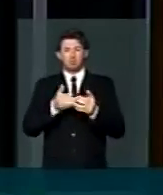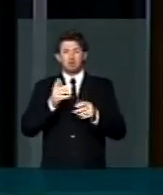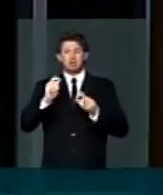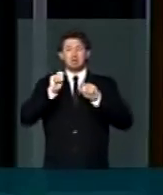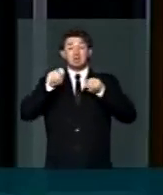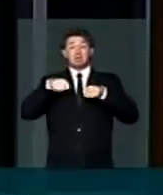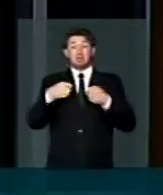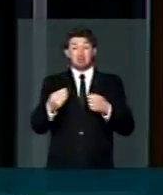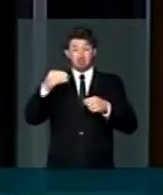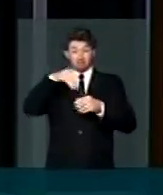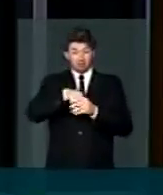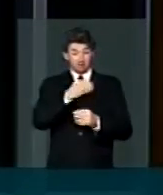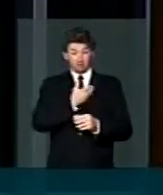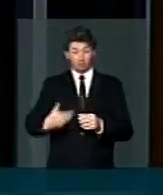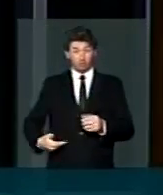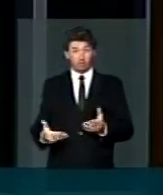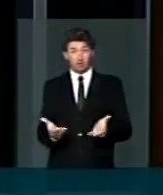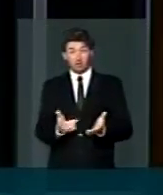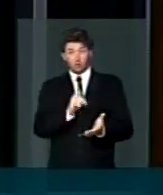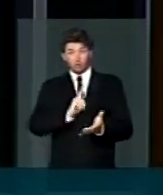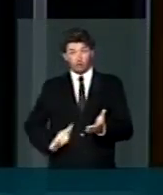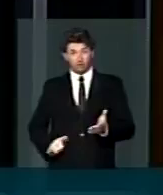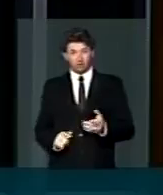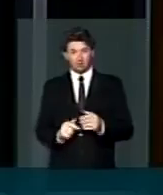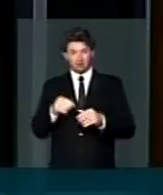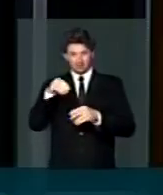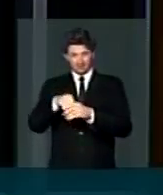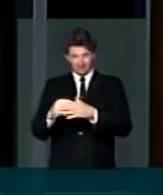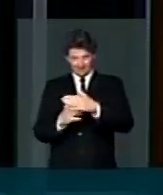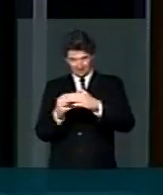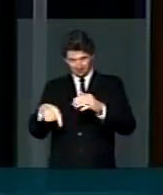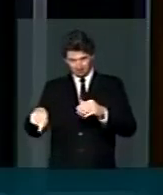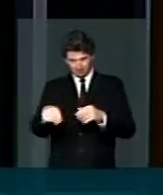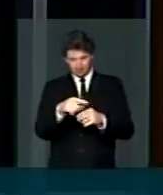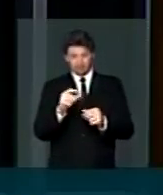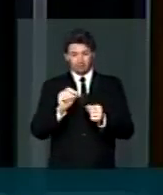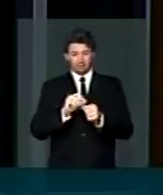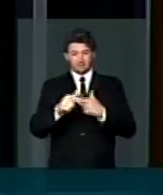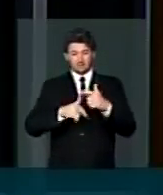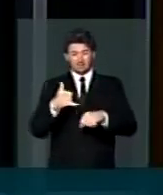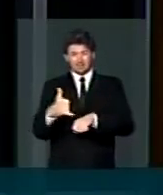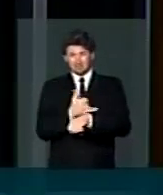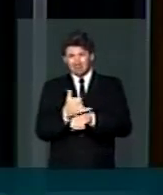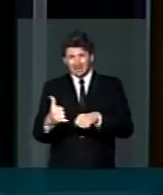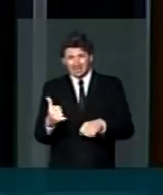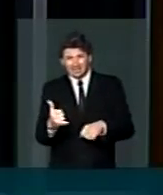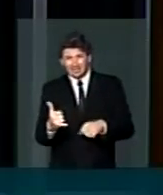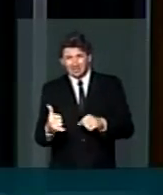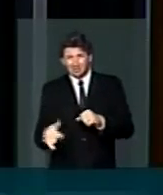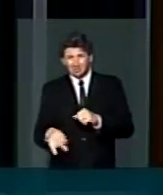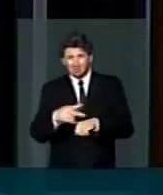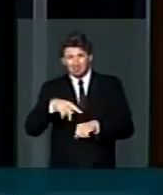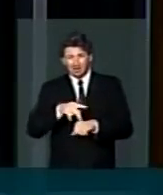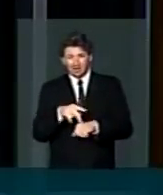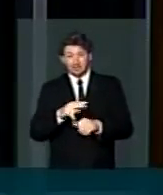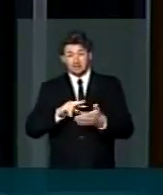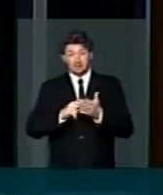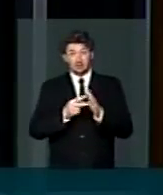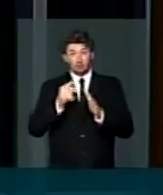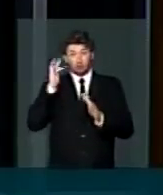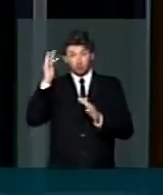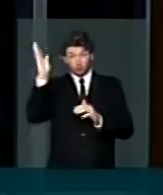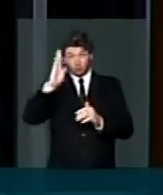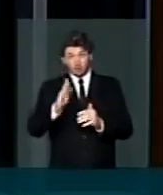de quem esteja no governo, nessas empresas que cumprem função estratégica, que são sinônimo do